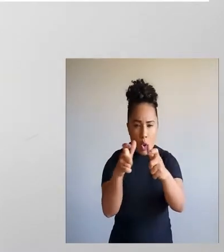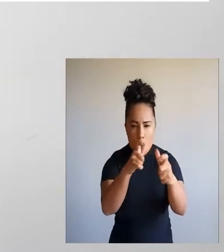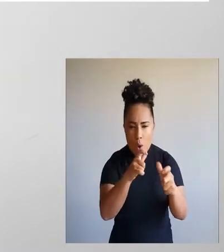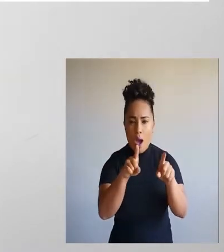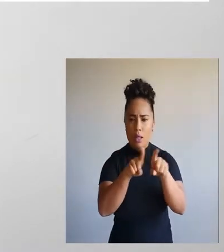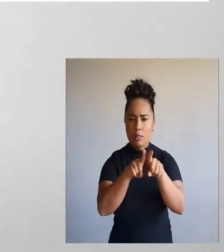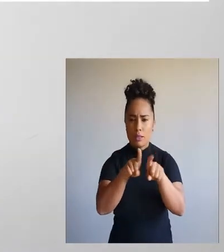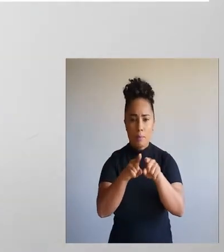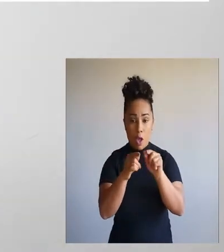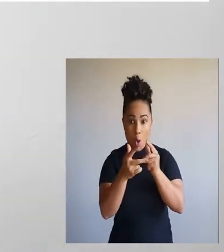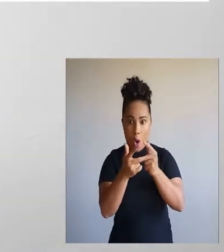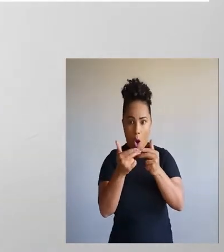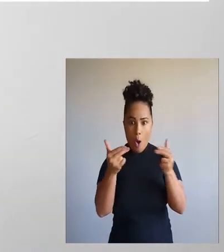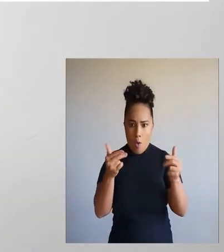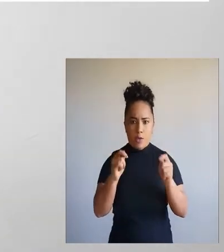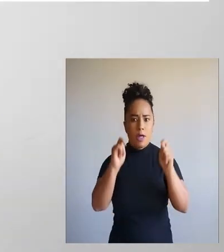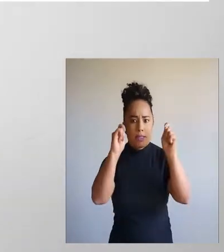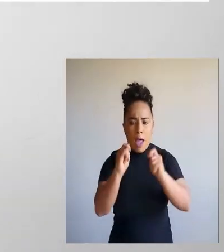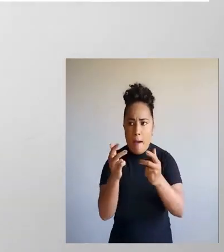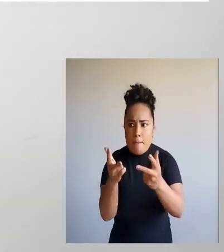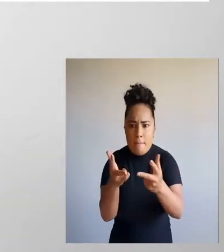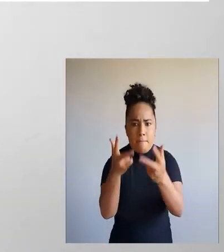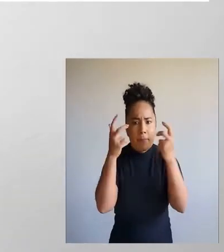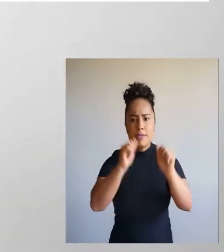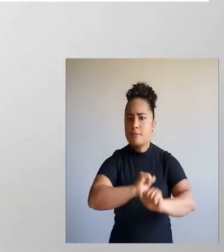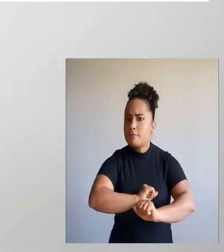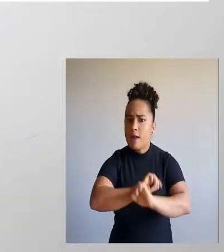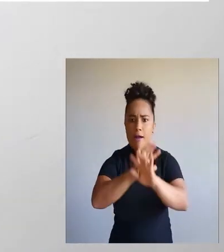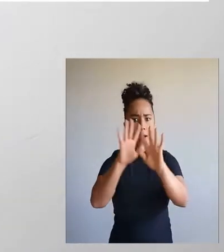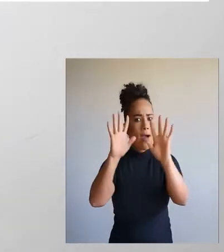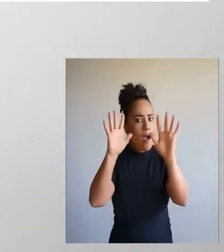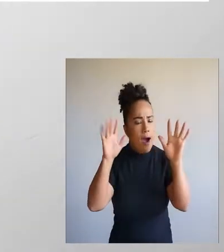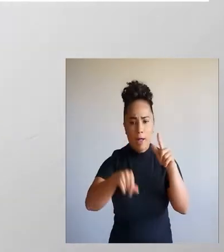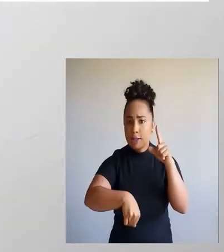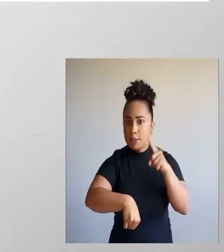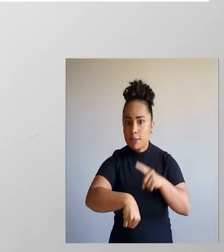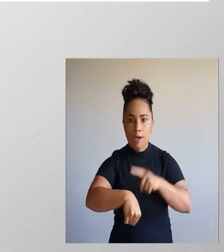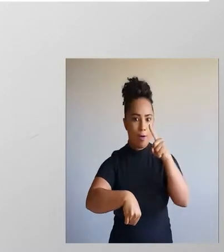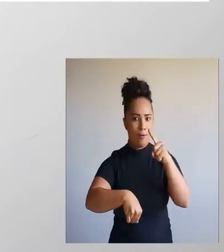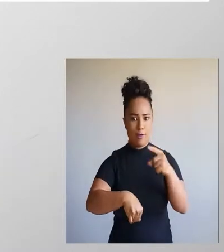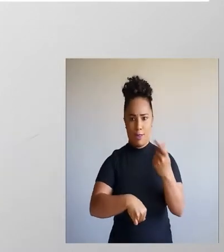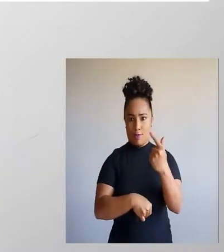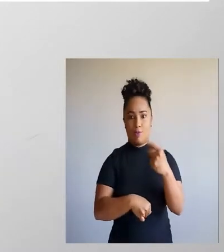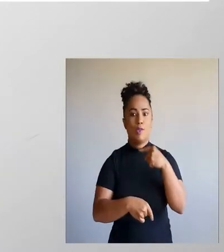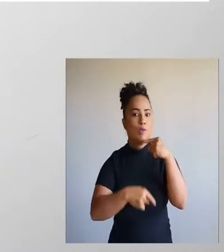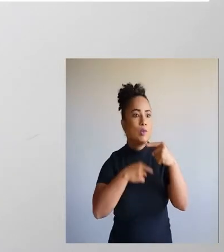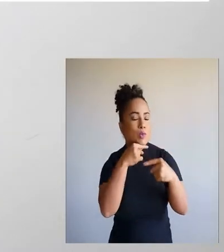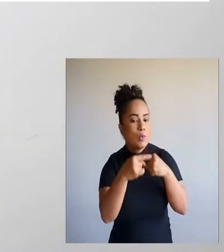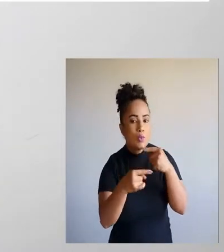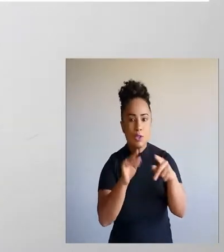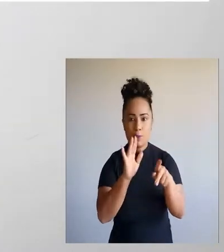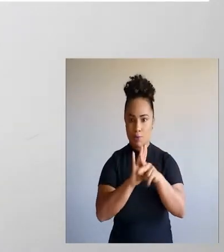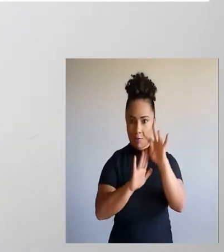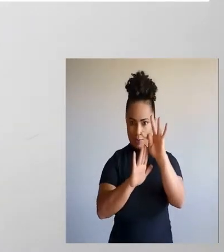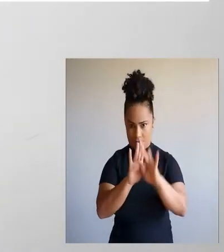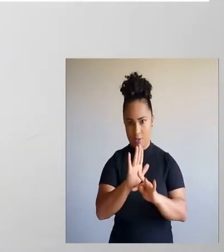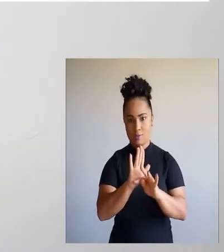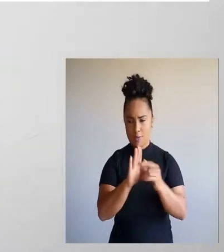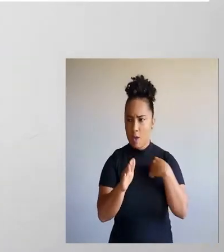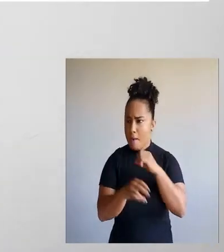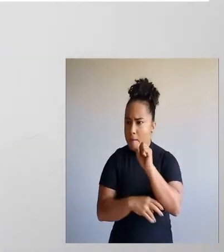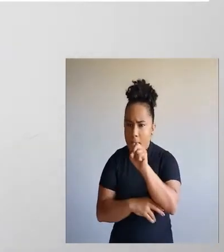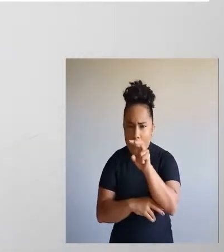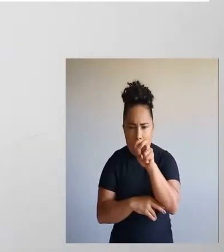informações, os dados que estão explícitos, que são claras, expressas, manifestas, que não deixam dúvidas em um texto.